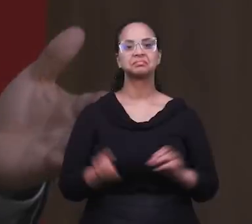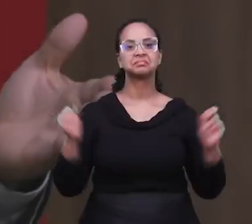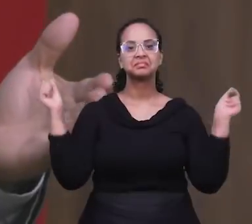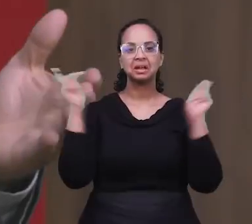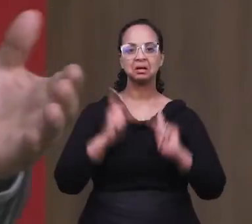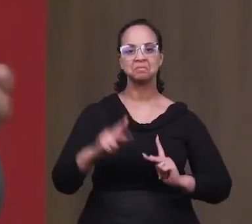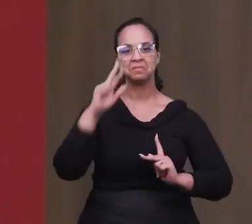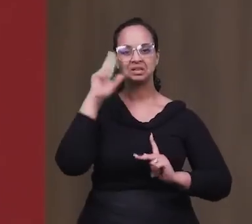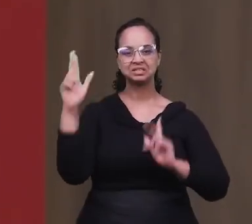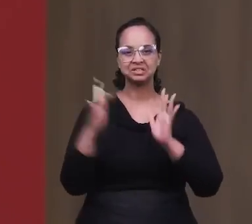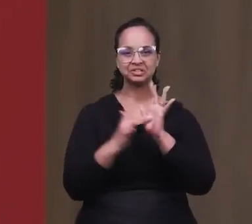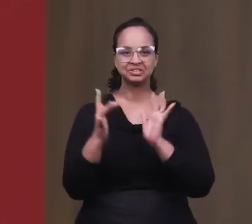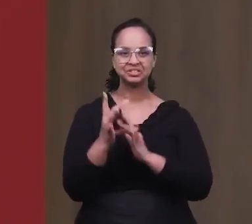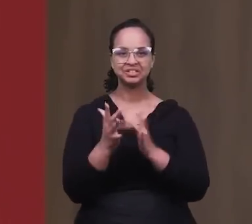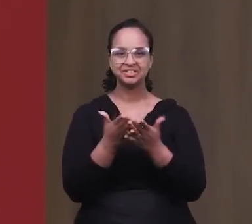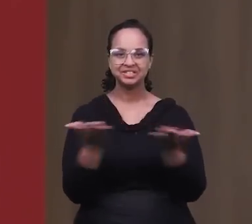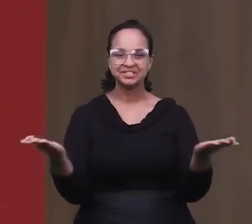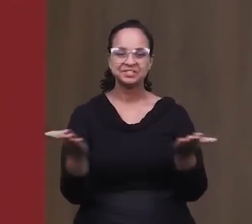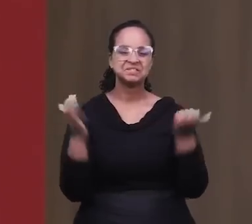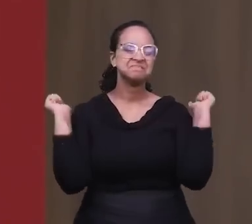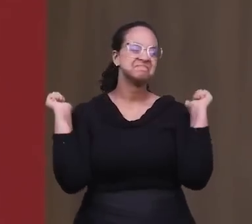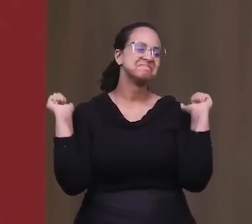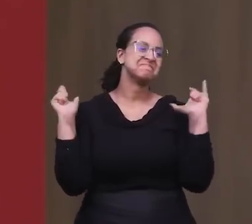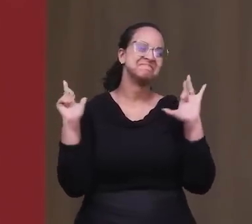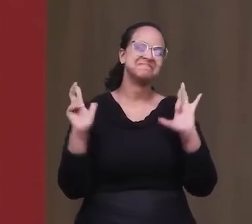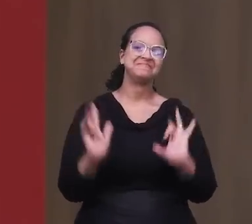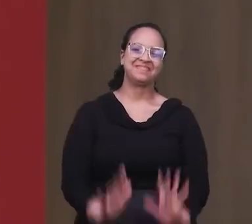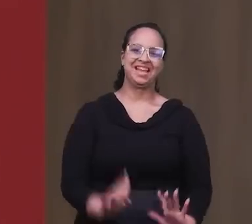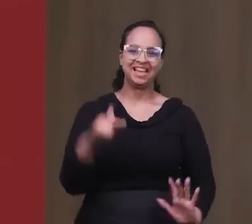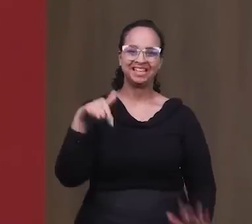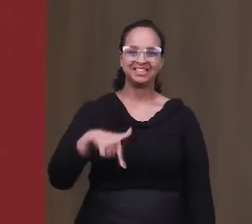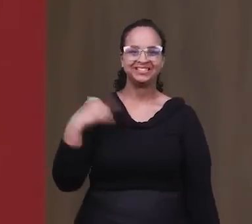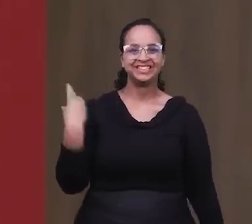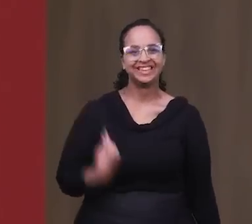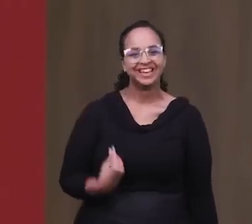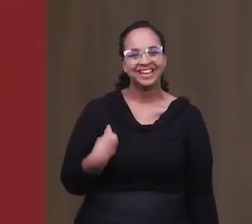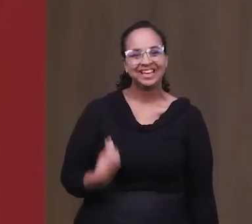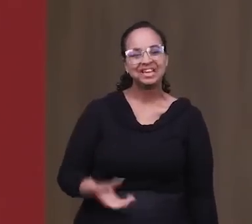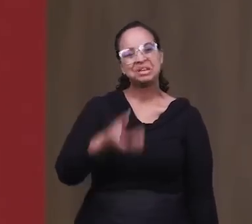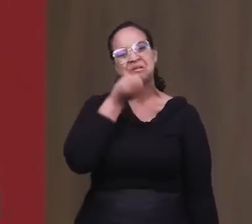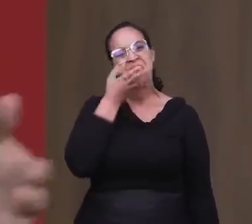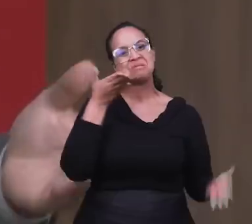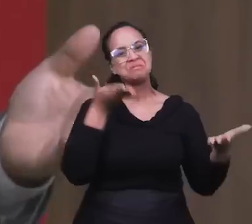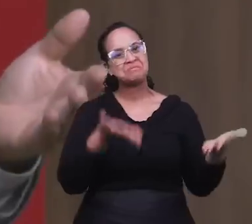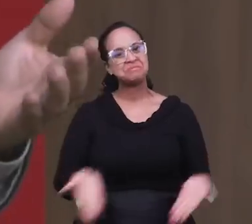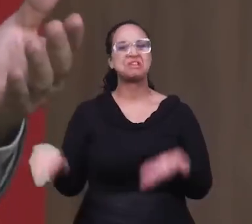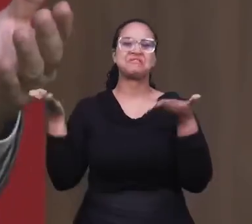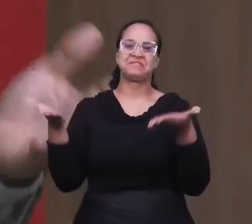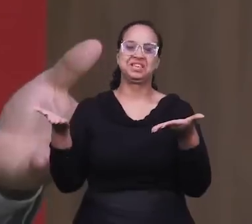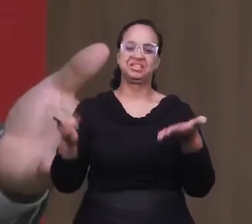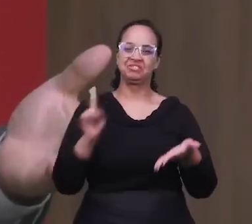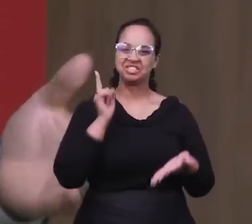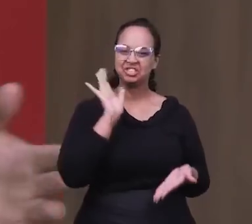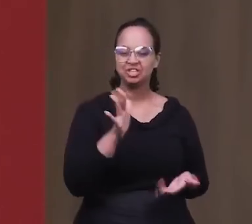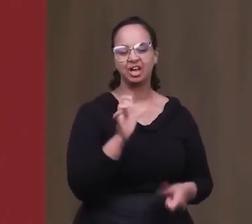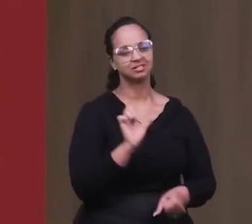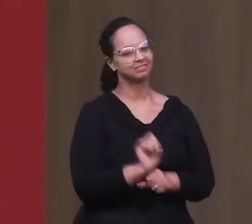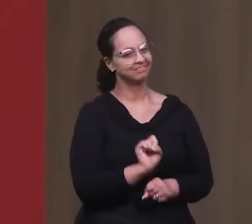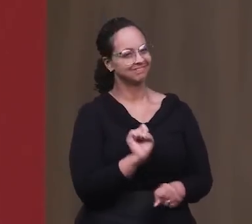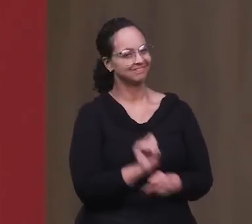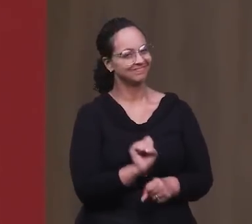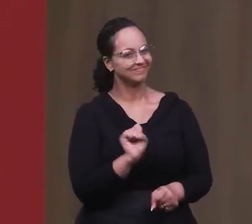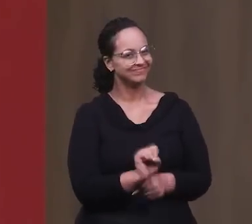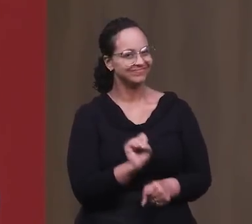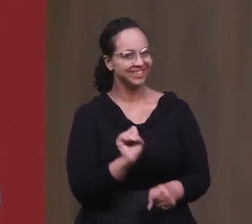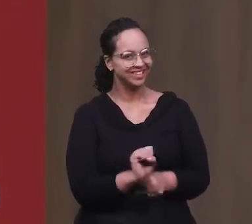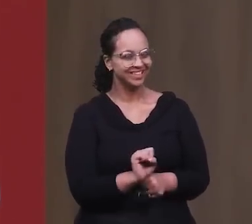A paz do Senhor Jesus, que benção é ter você aqui com a gente, seja bem-vindo, você que já estava